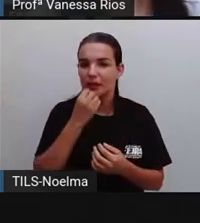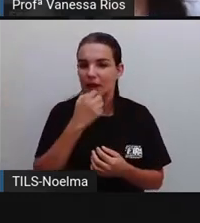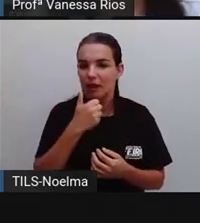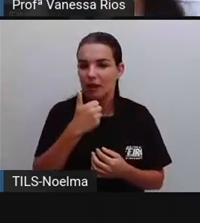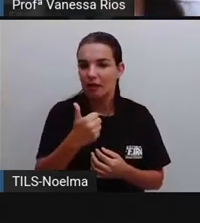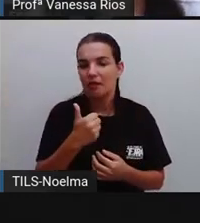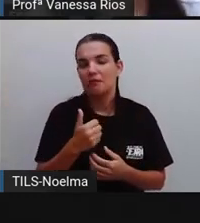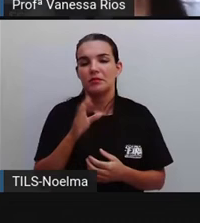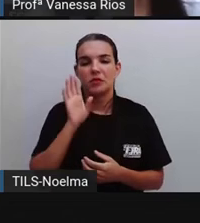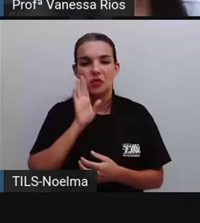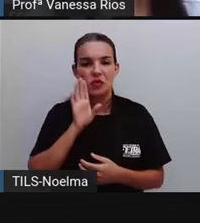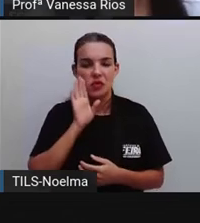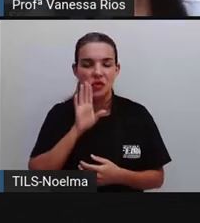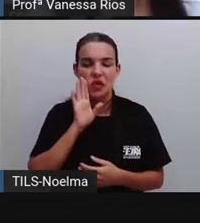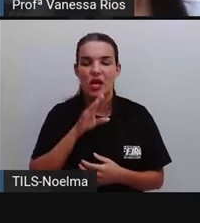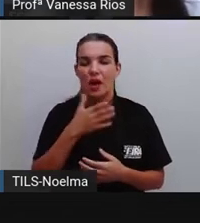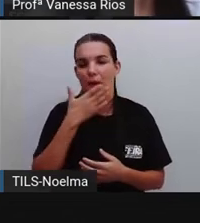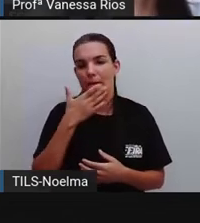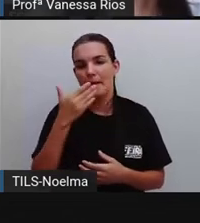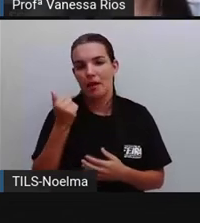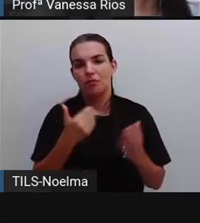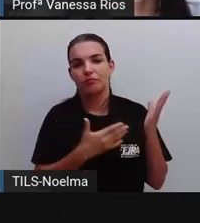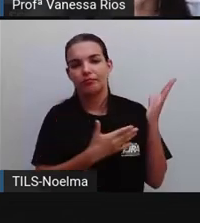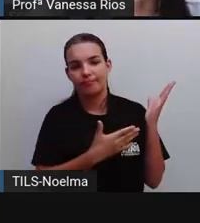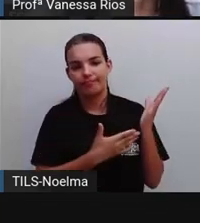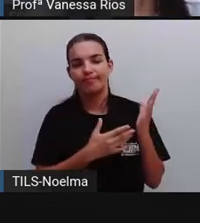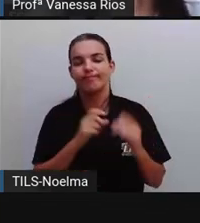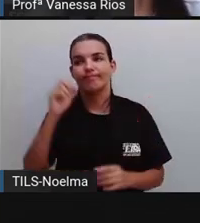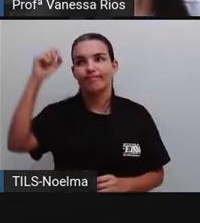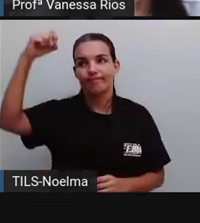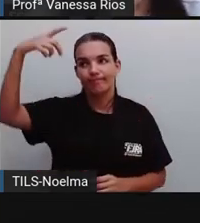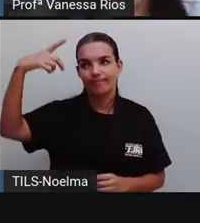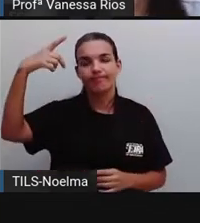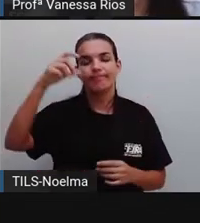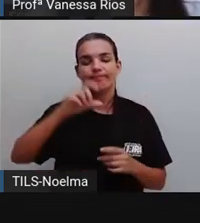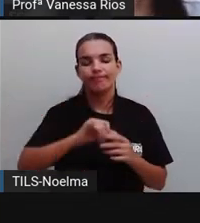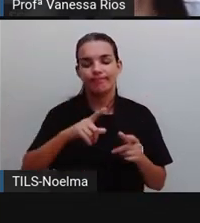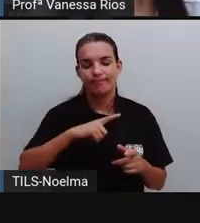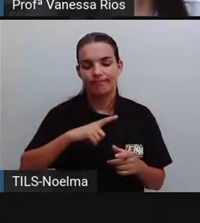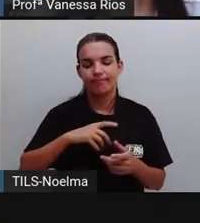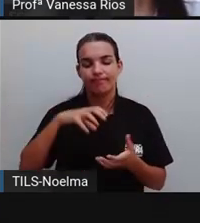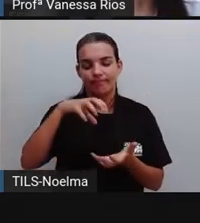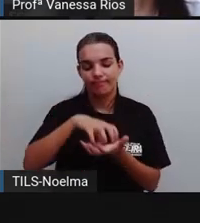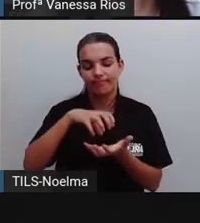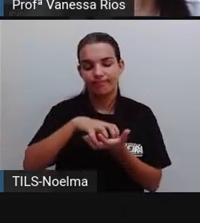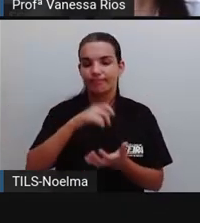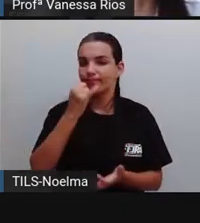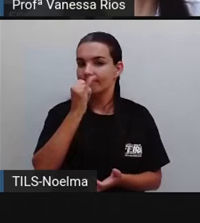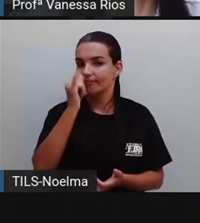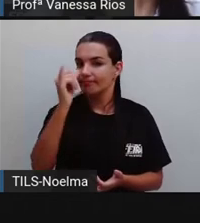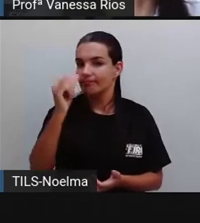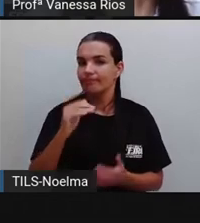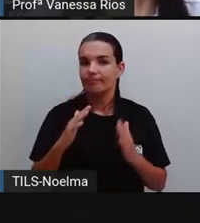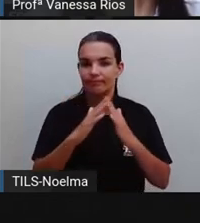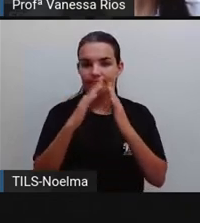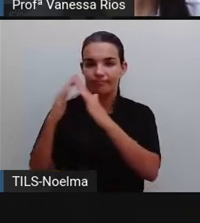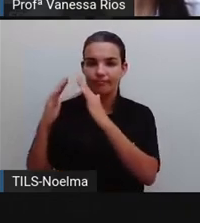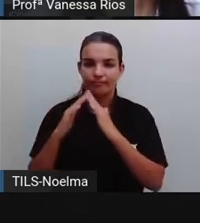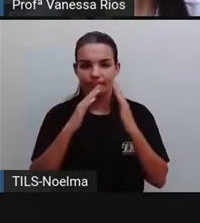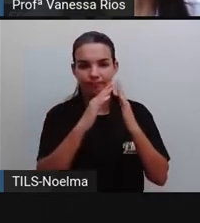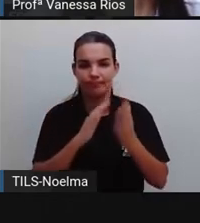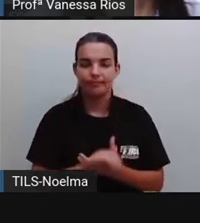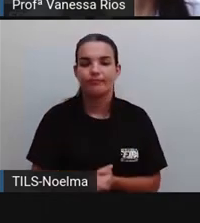painéis solares aí para a utilização do Sol, da energia solar, como fonte de energia em suas casas.